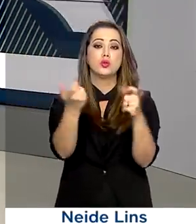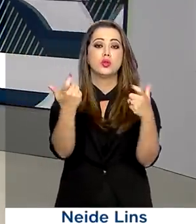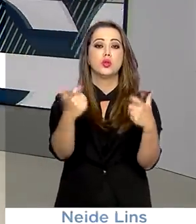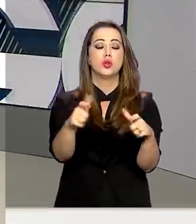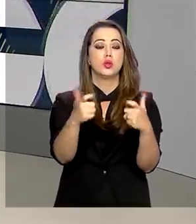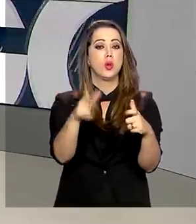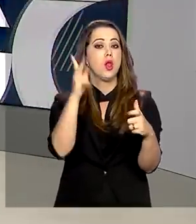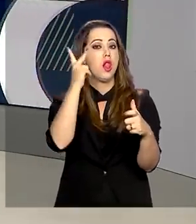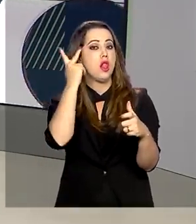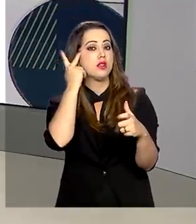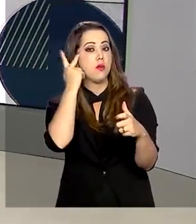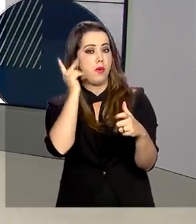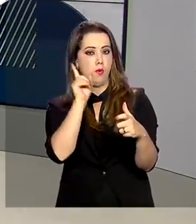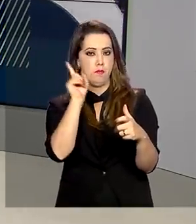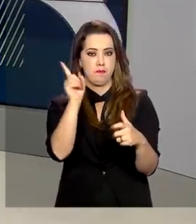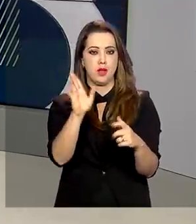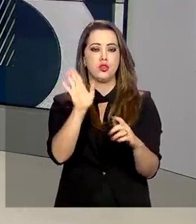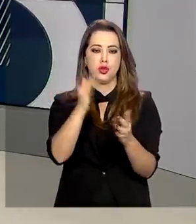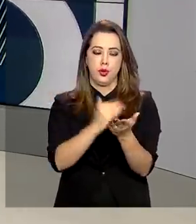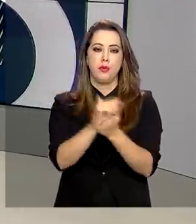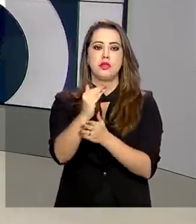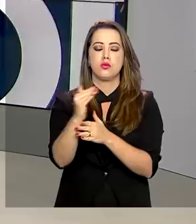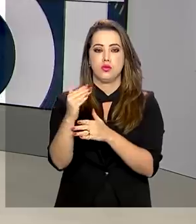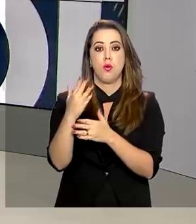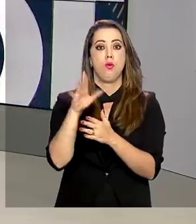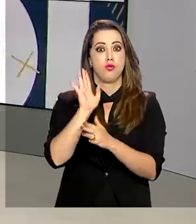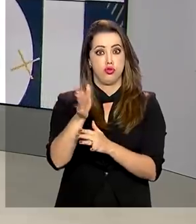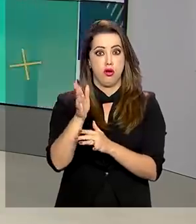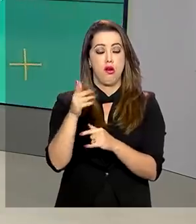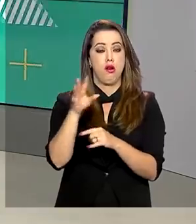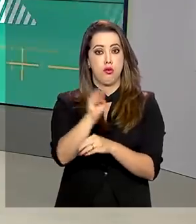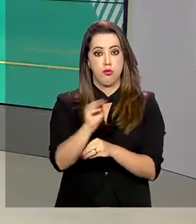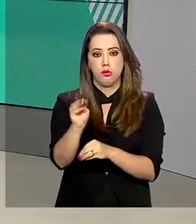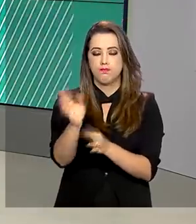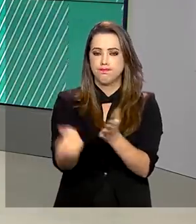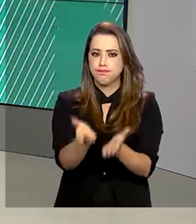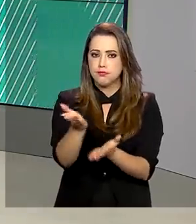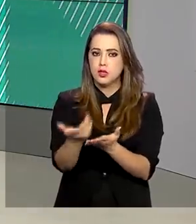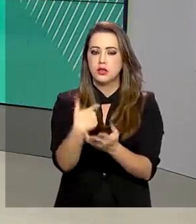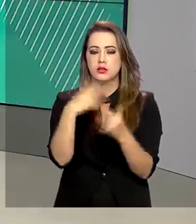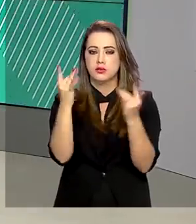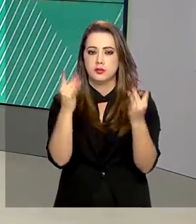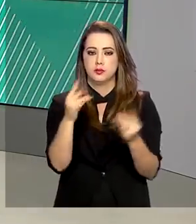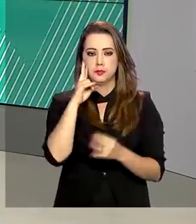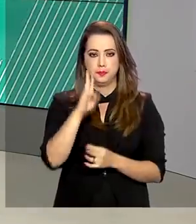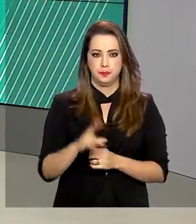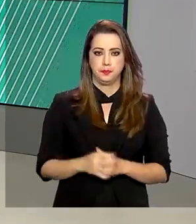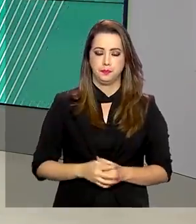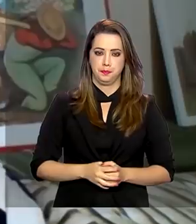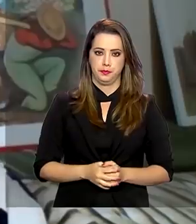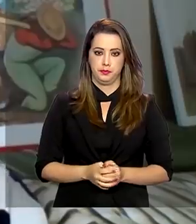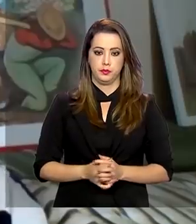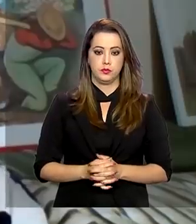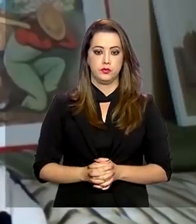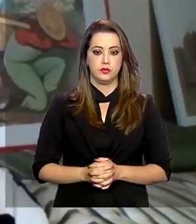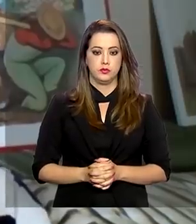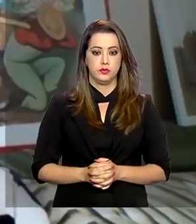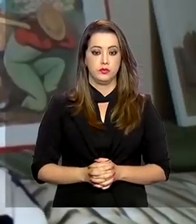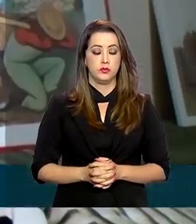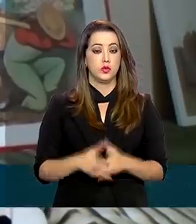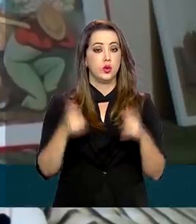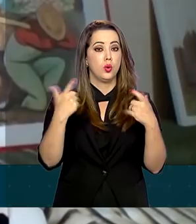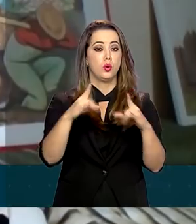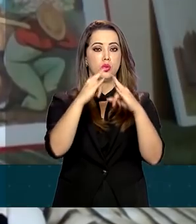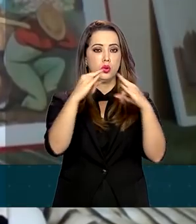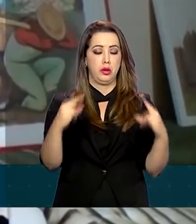Pacaembu, capital paulista, já começou a funcionar. As informações com Priscila Kersh. A estrutura